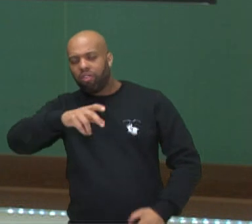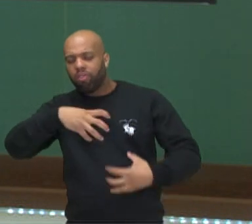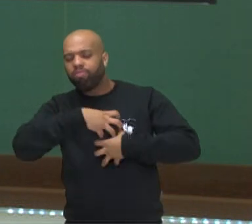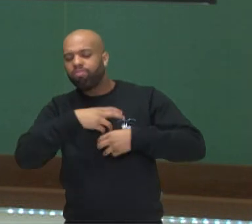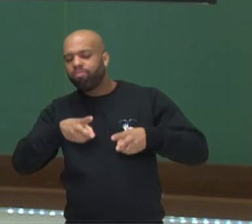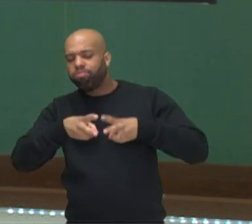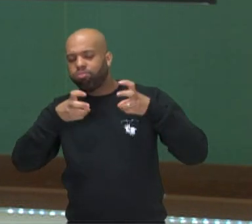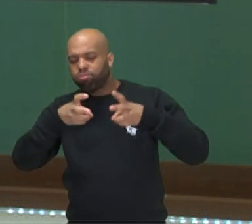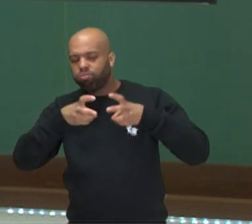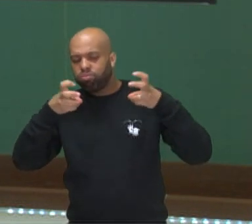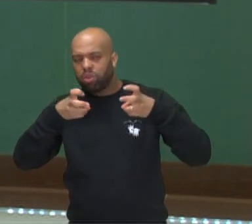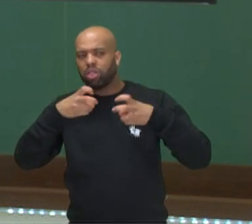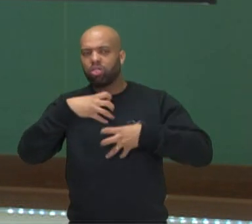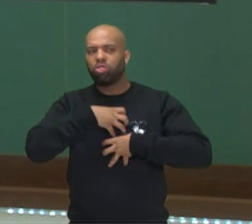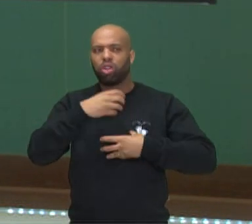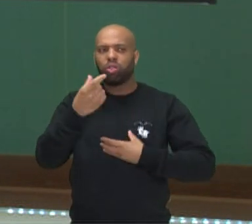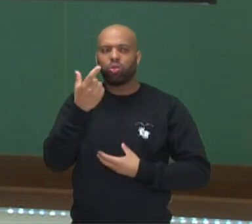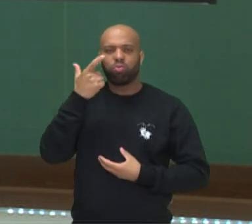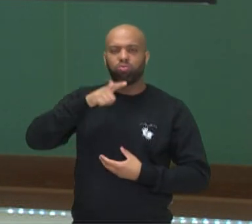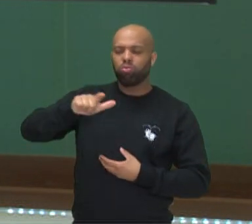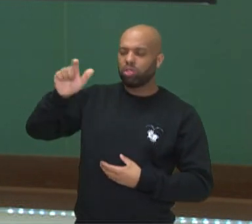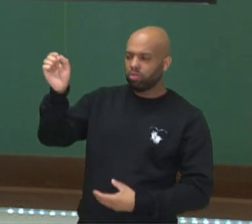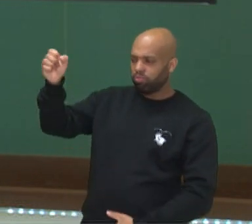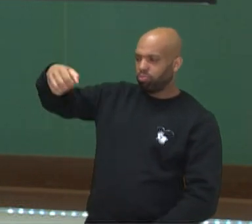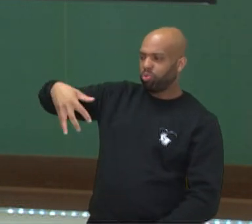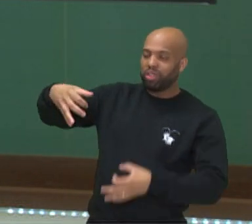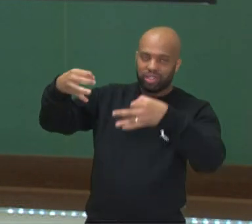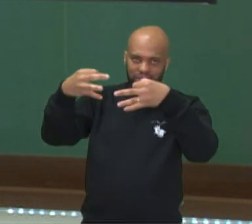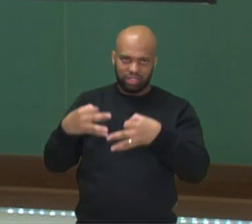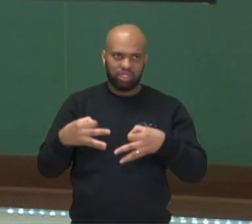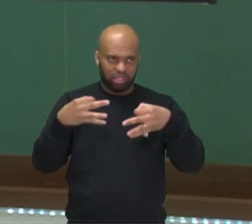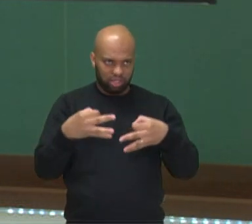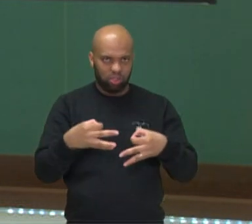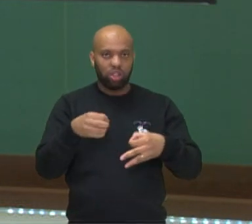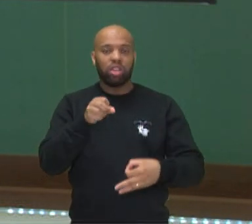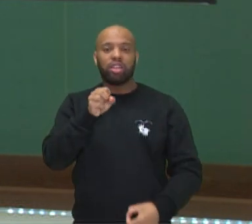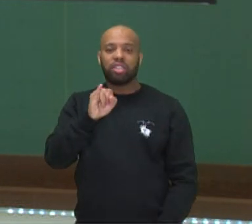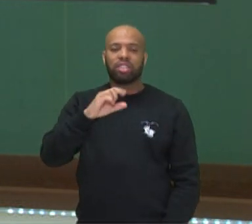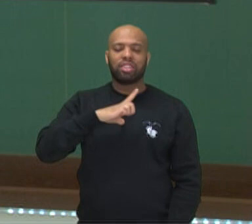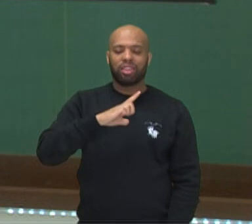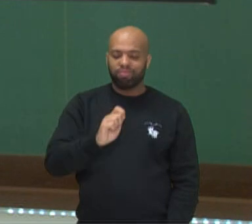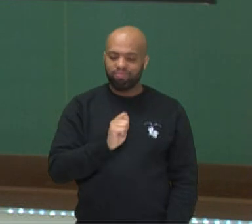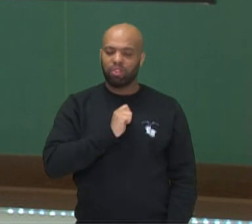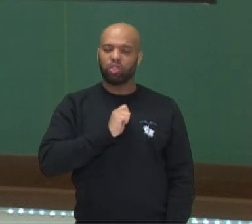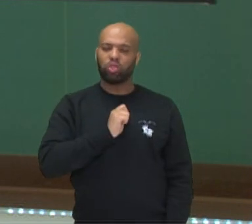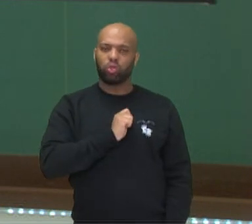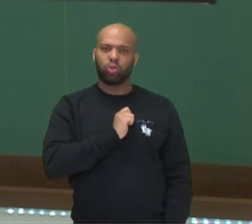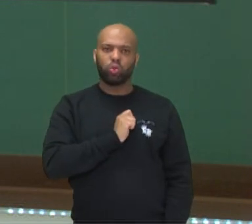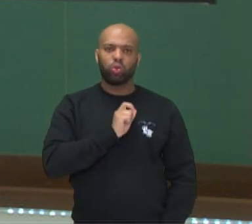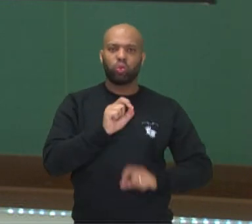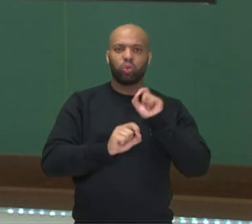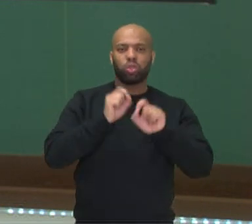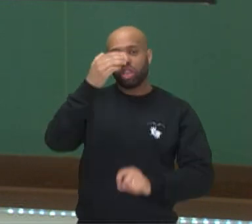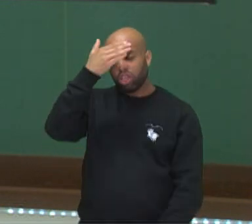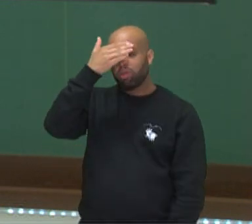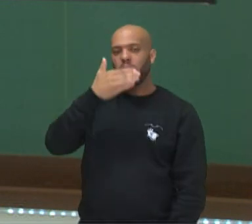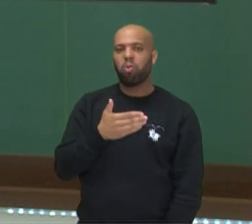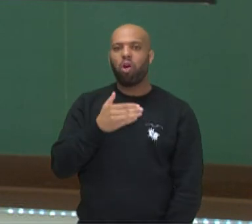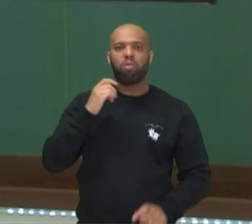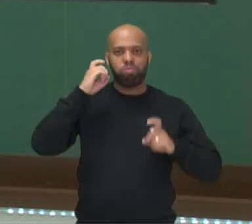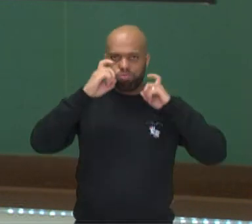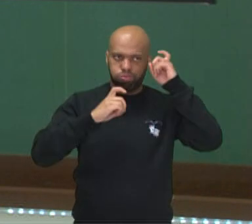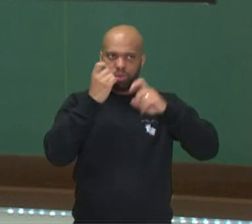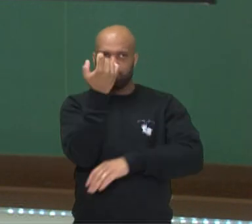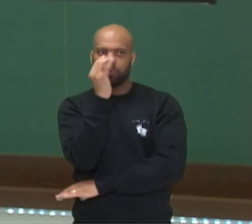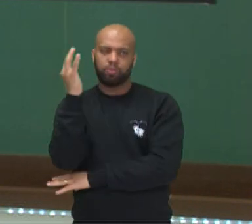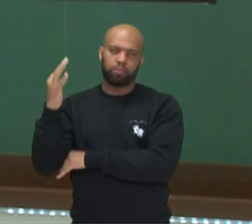da ideia de acertar na lata, acertar na mosca ao ter uma atitude que comprove a preocupação com o meio ambiente.